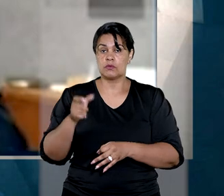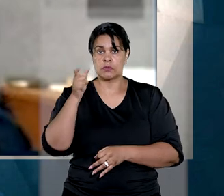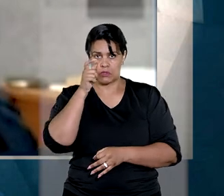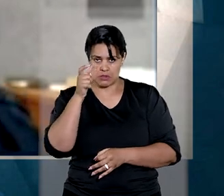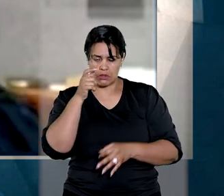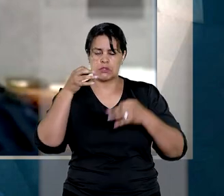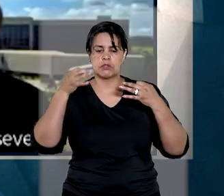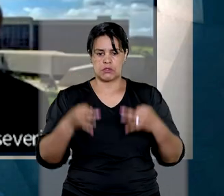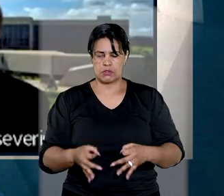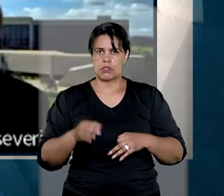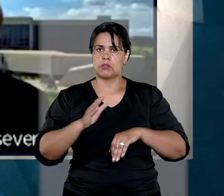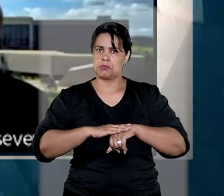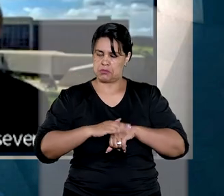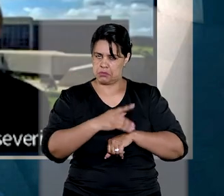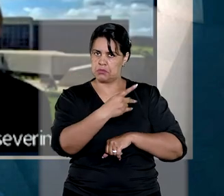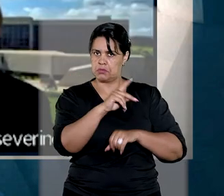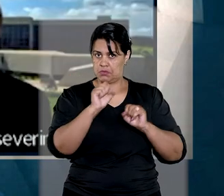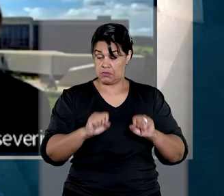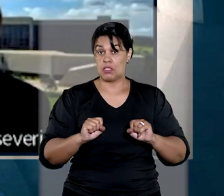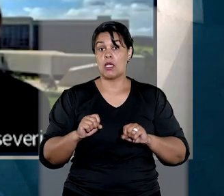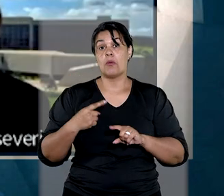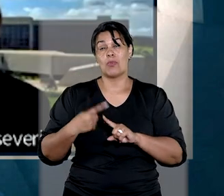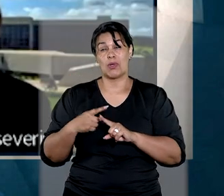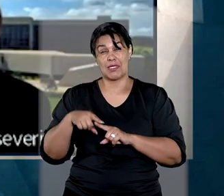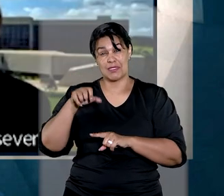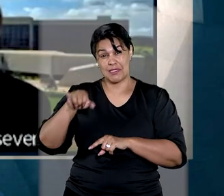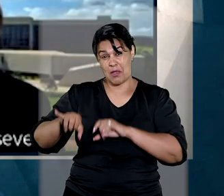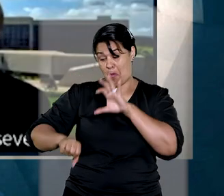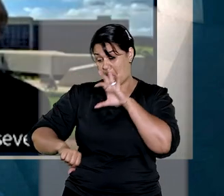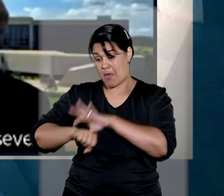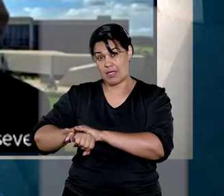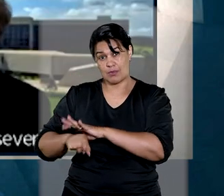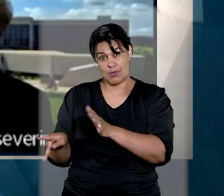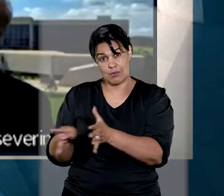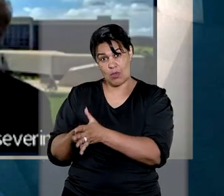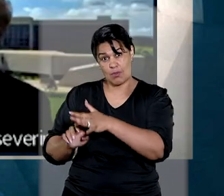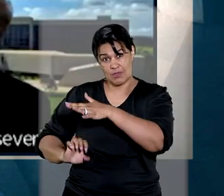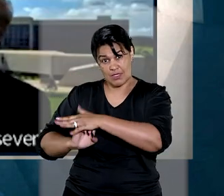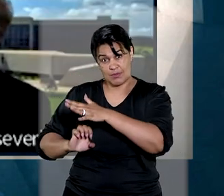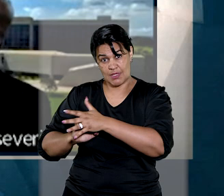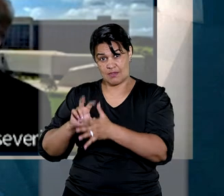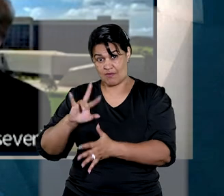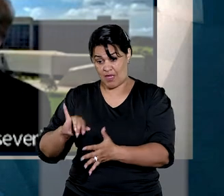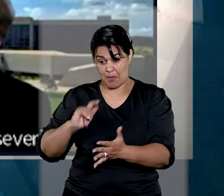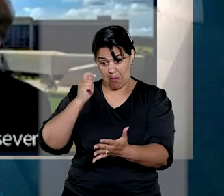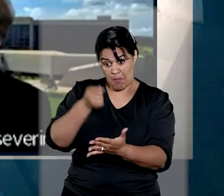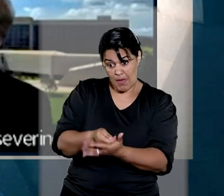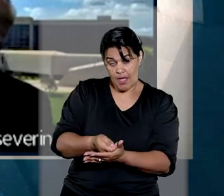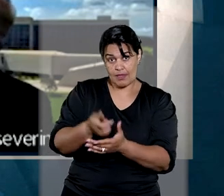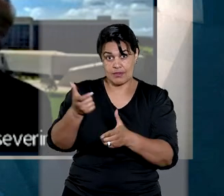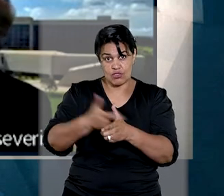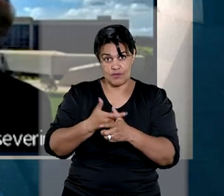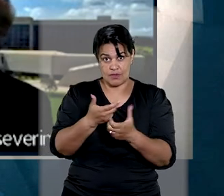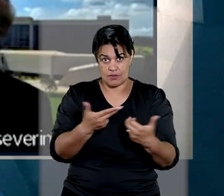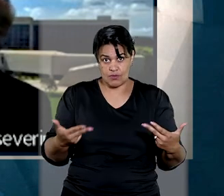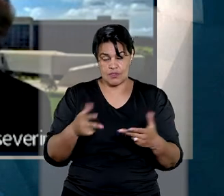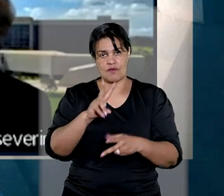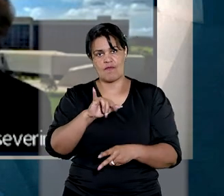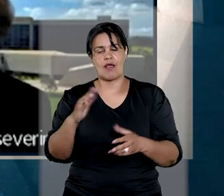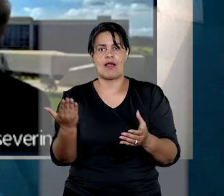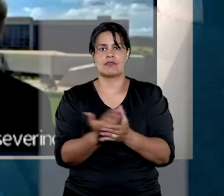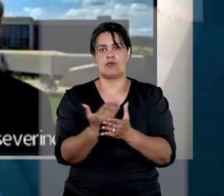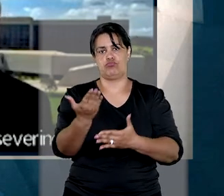devedor originário, pois se o patrimônio da empresa for utilizado para a quitação da dívida, poderá haver a ação de